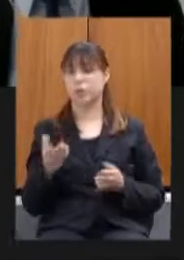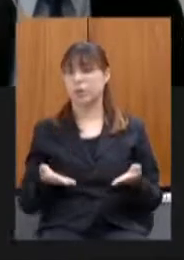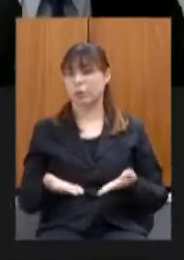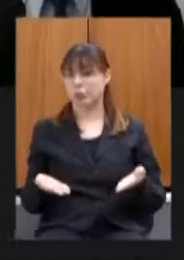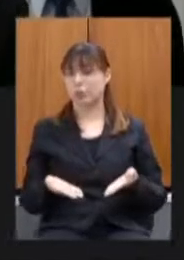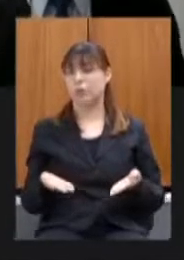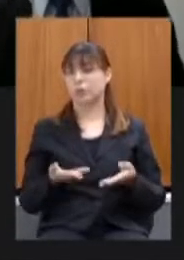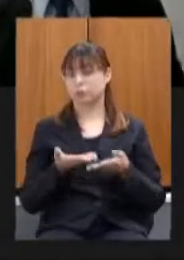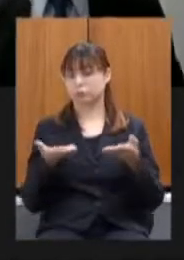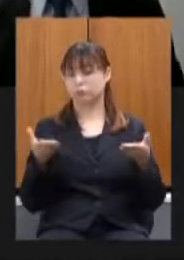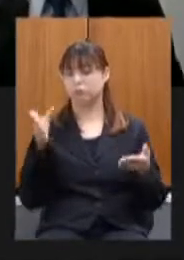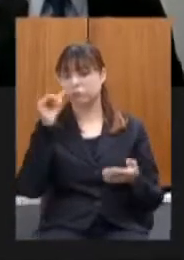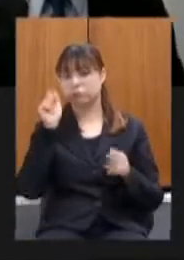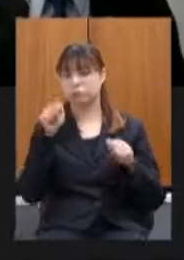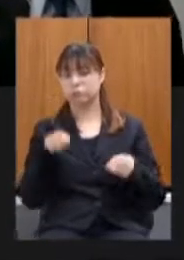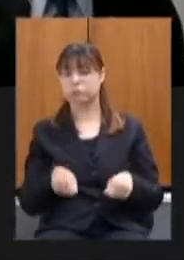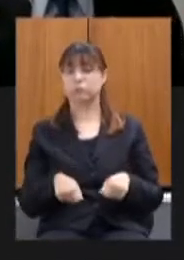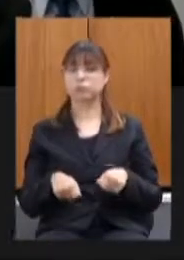para apreciação dos senhores